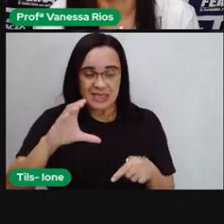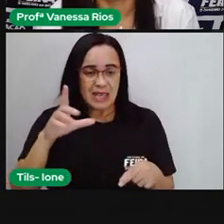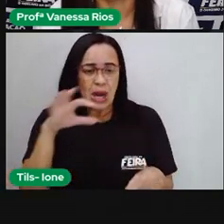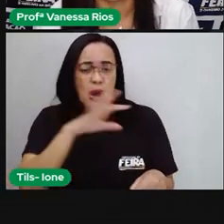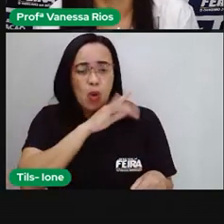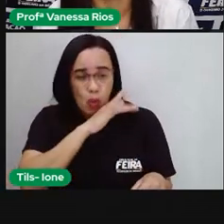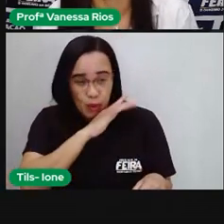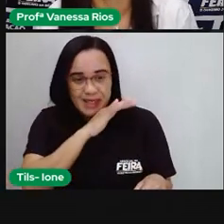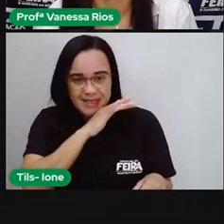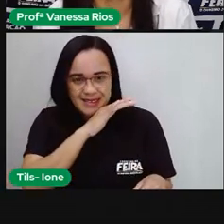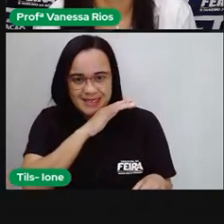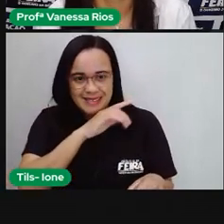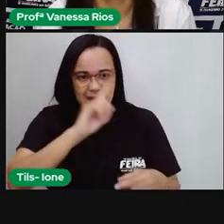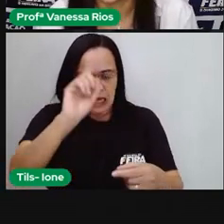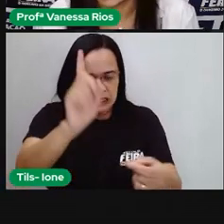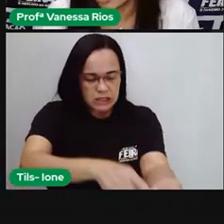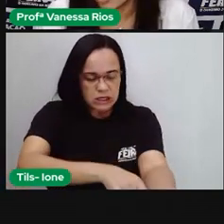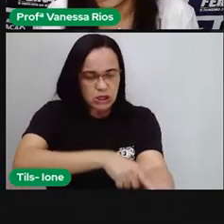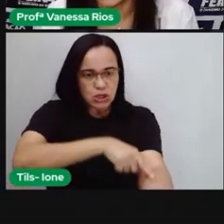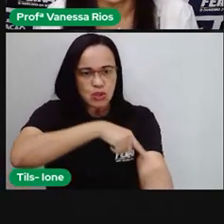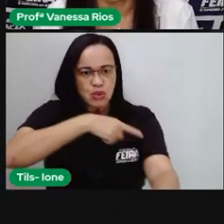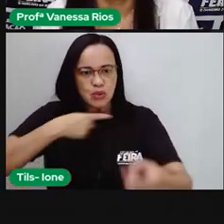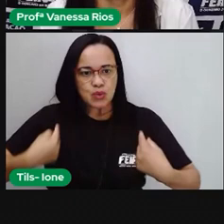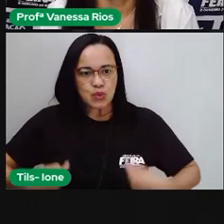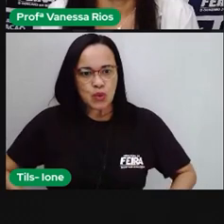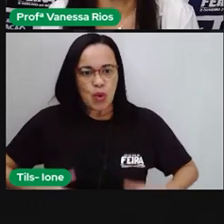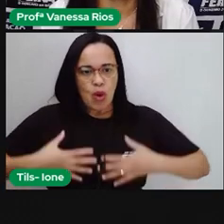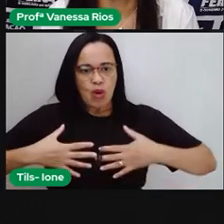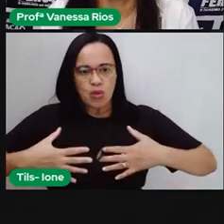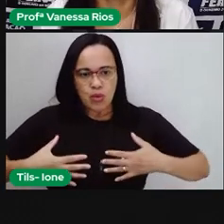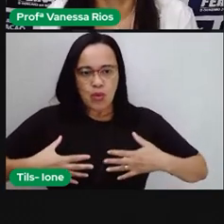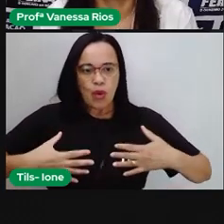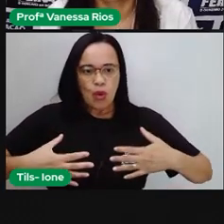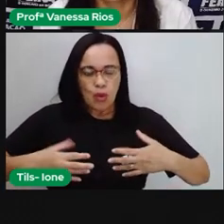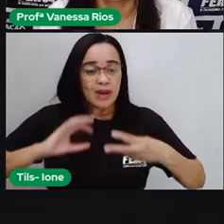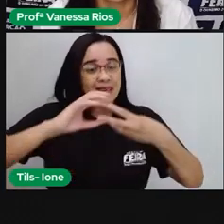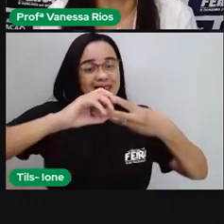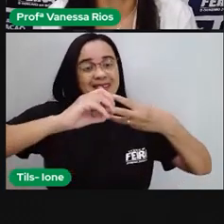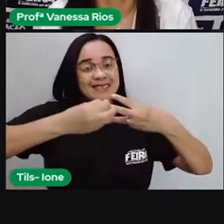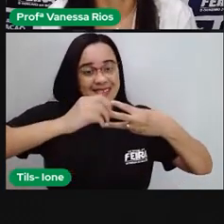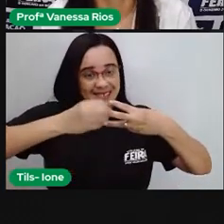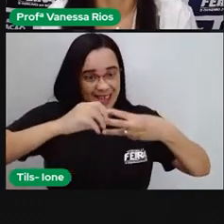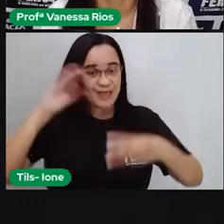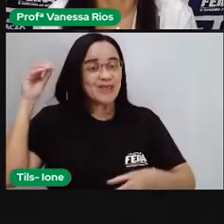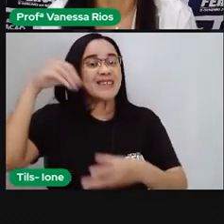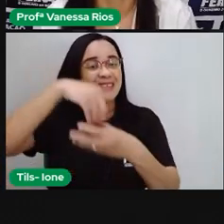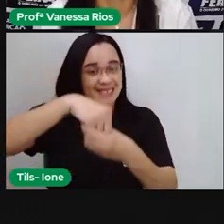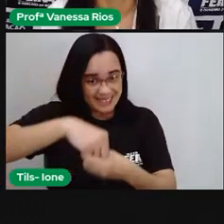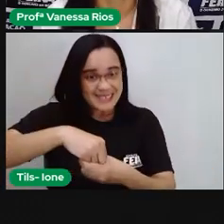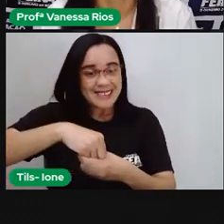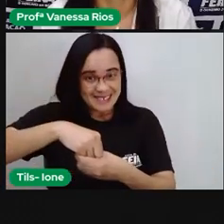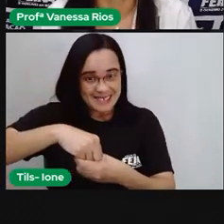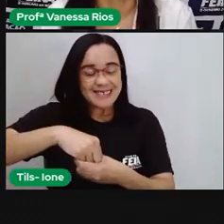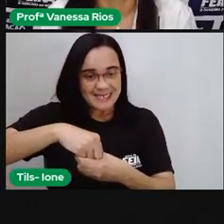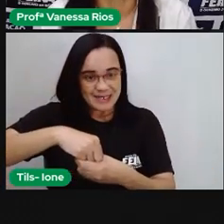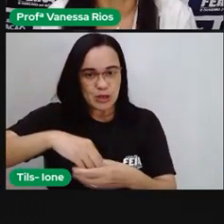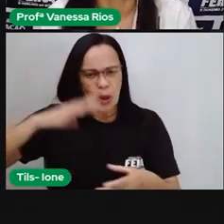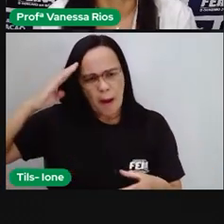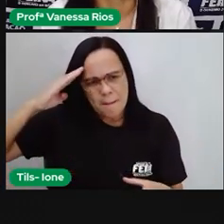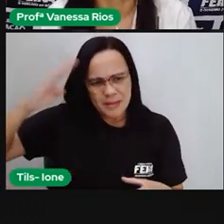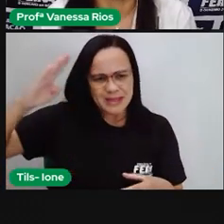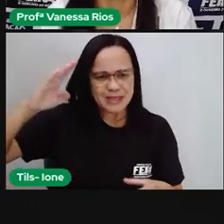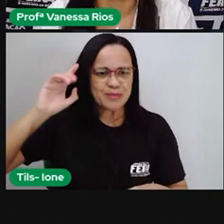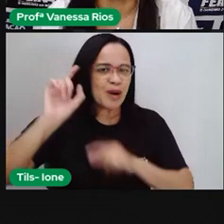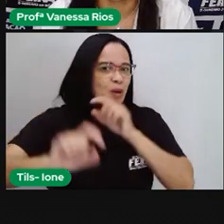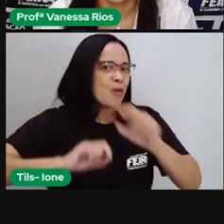e ser colocado para fora aí do nosso corpo. E aí, como órgãos principais do sistema respiratório, a gente